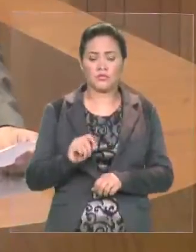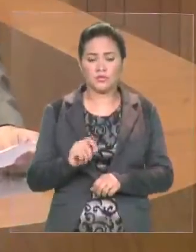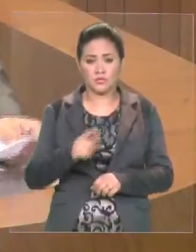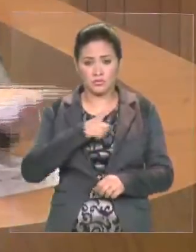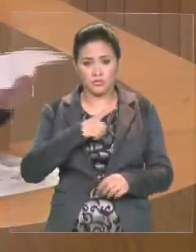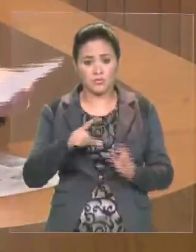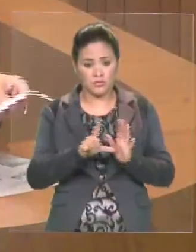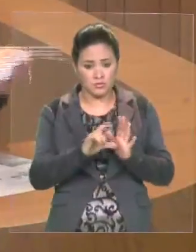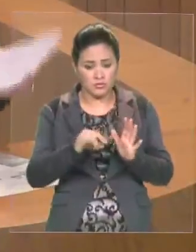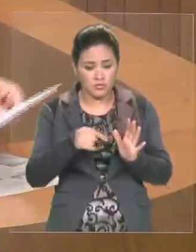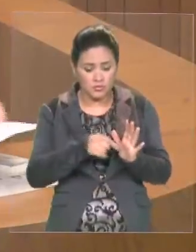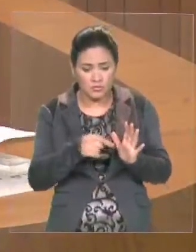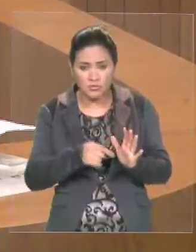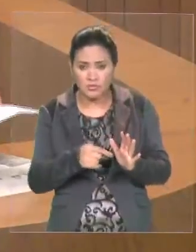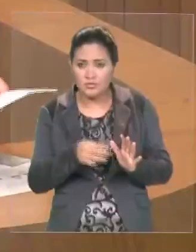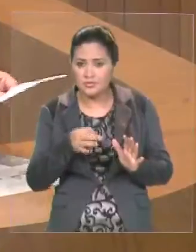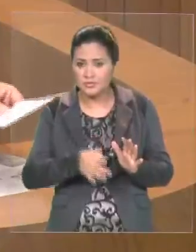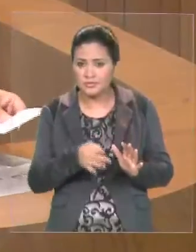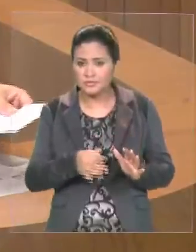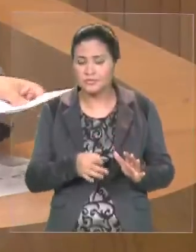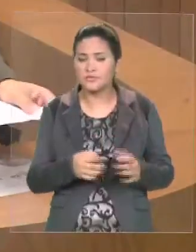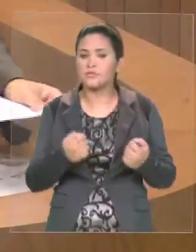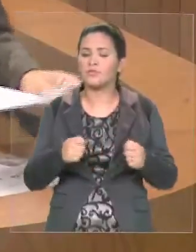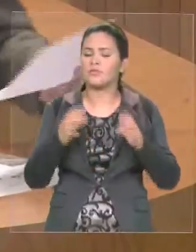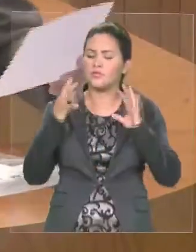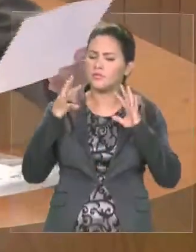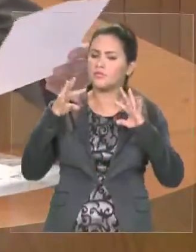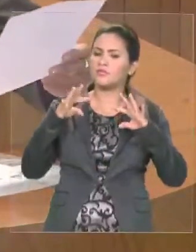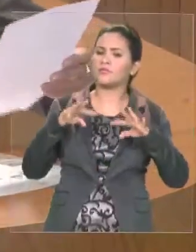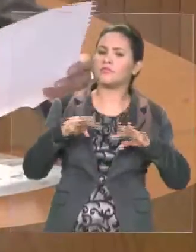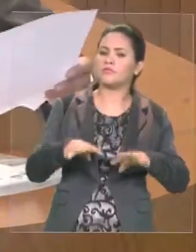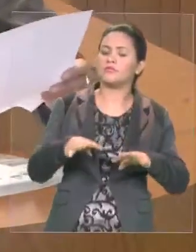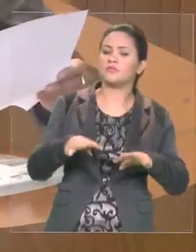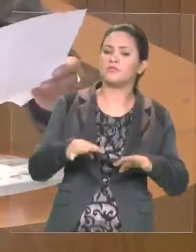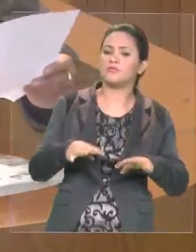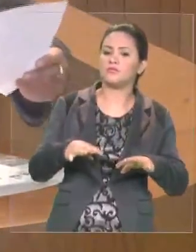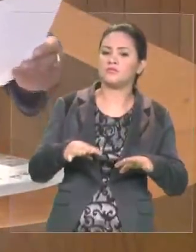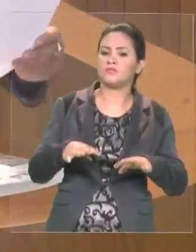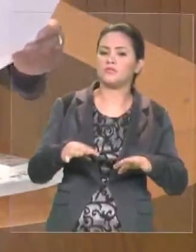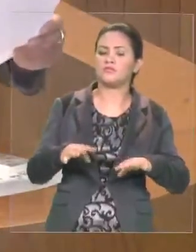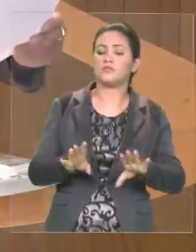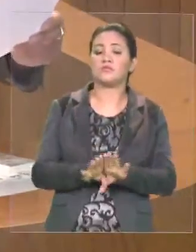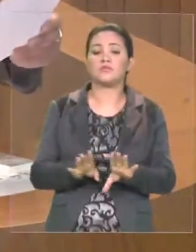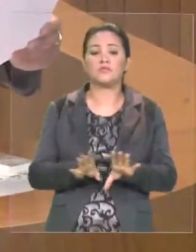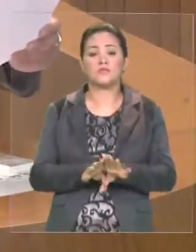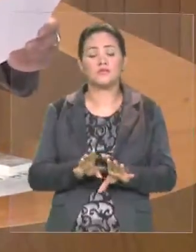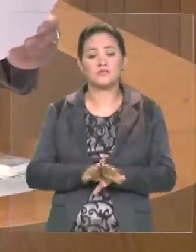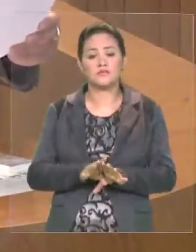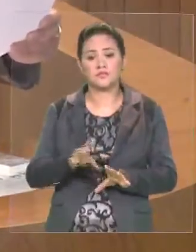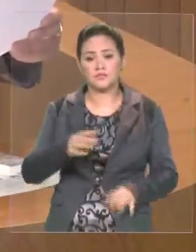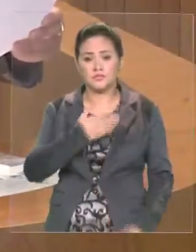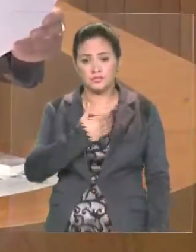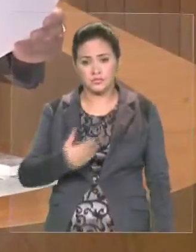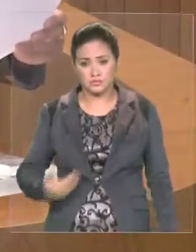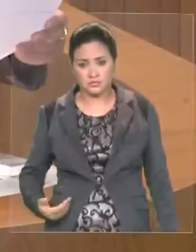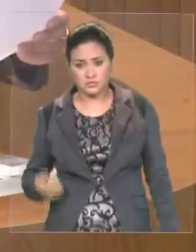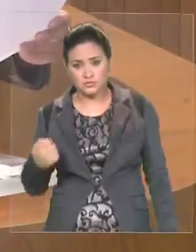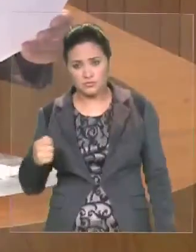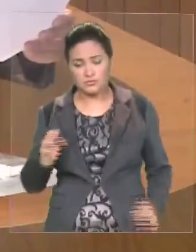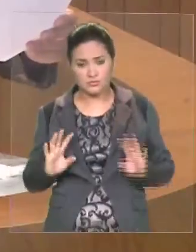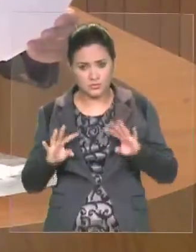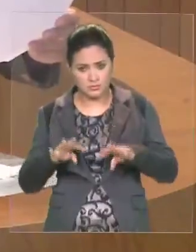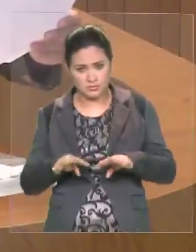e a devida observância deve ser desta casa, como também do Poder Executivo. E aqui eu quero ler o parágrafo 12,